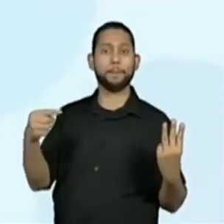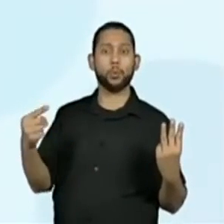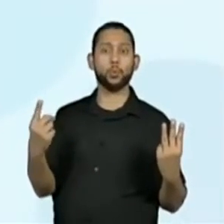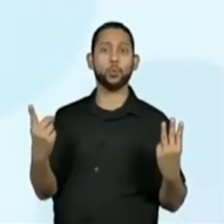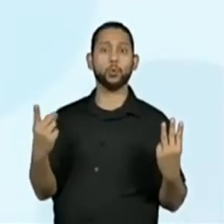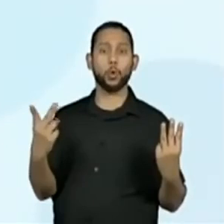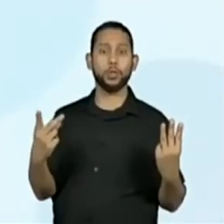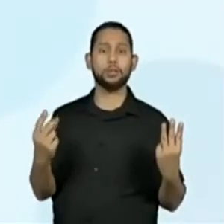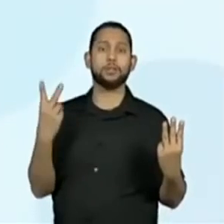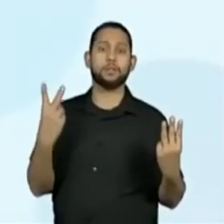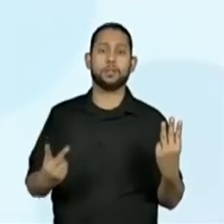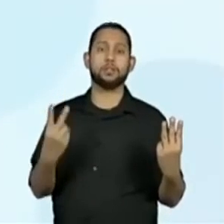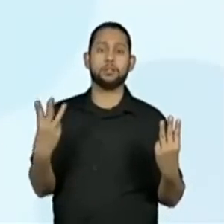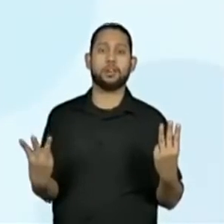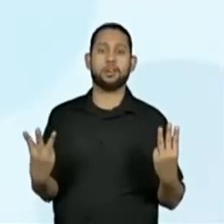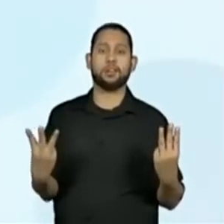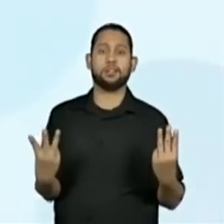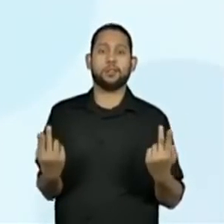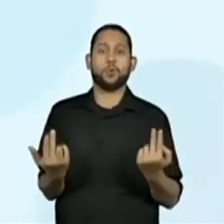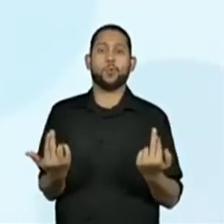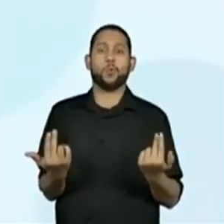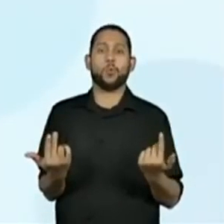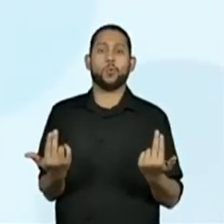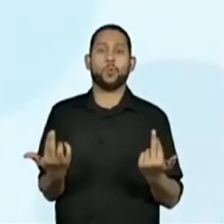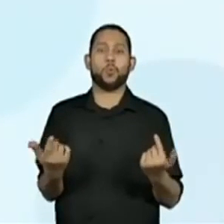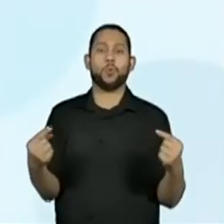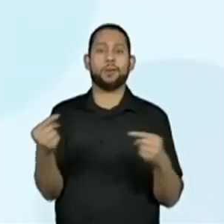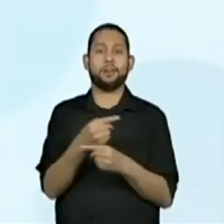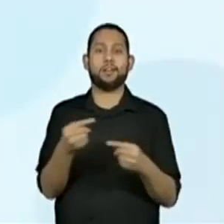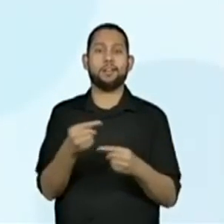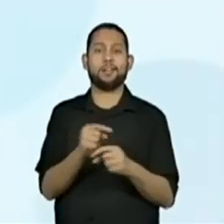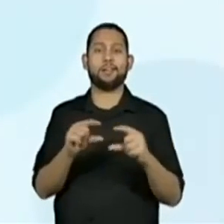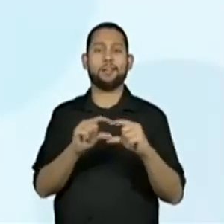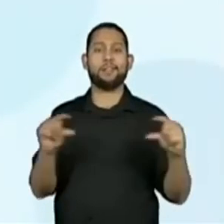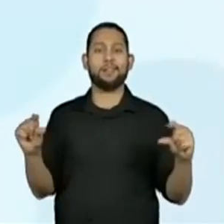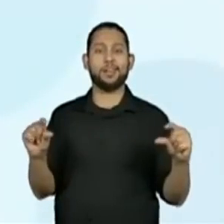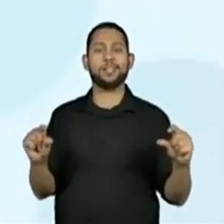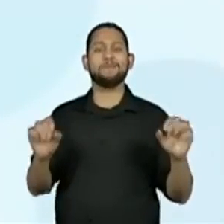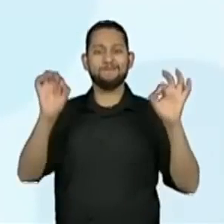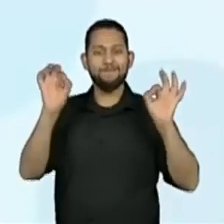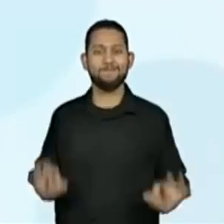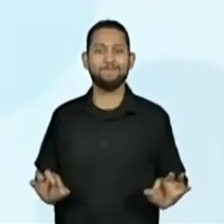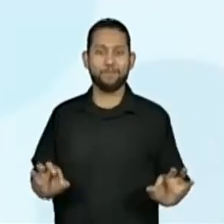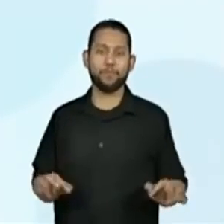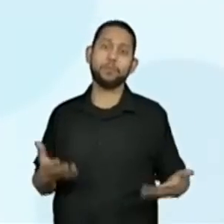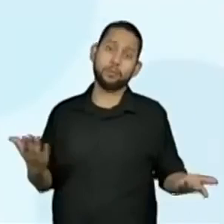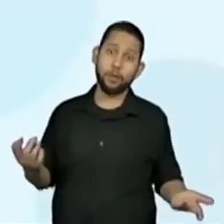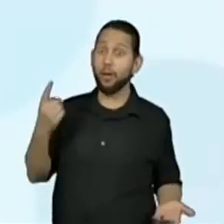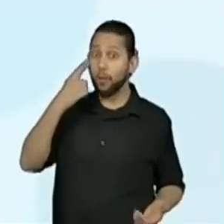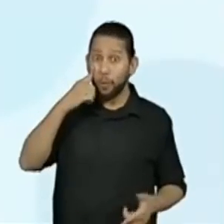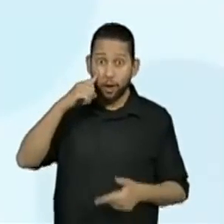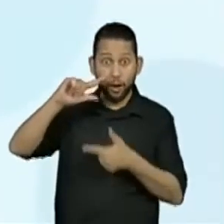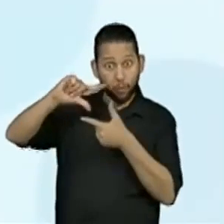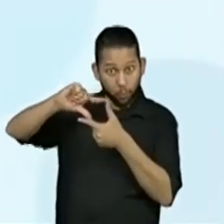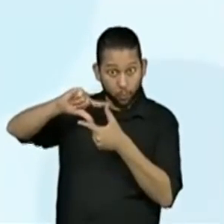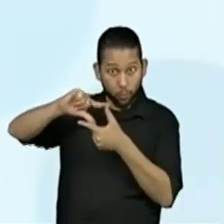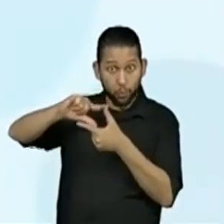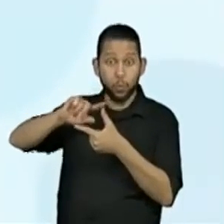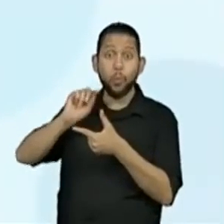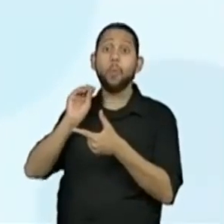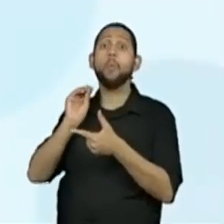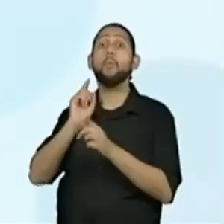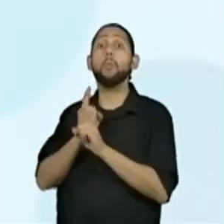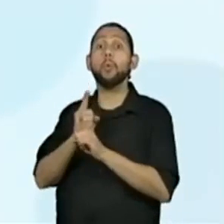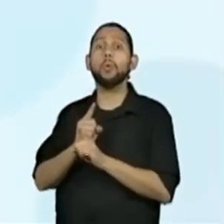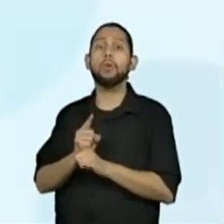a minha expressão é verdadeira e o valor desconhecido dessa expressão é a idade de